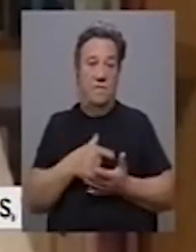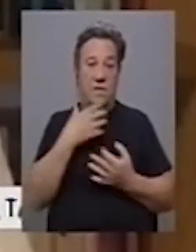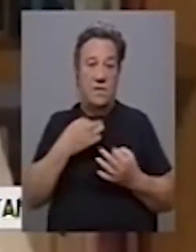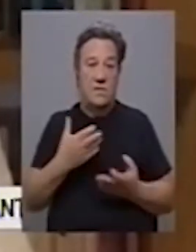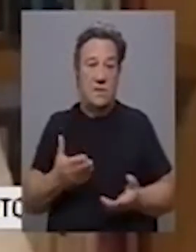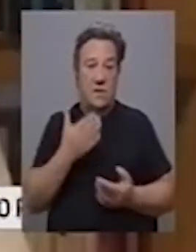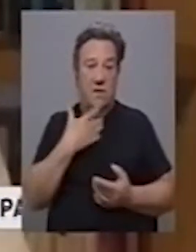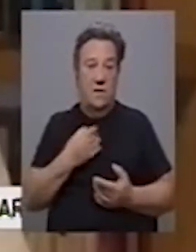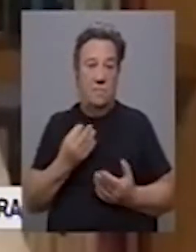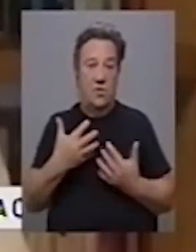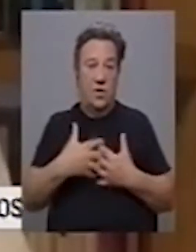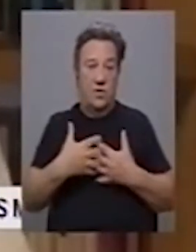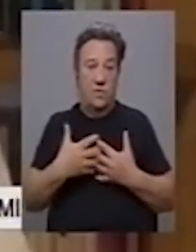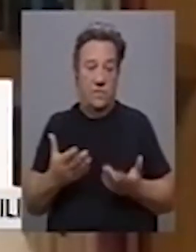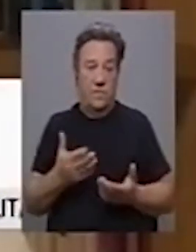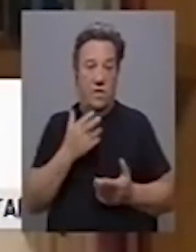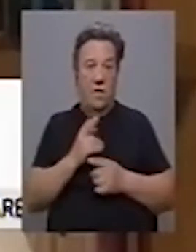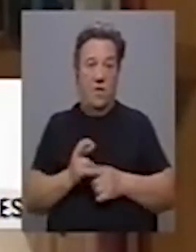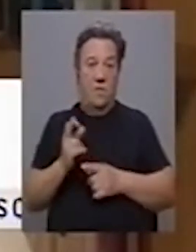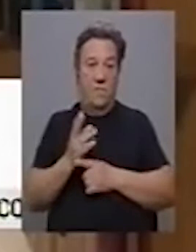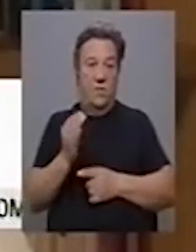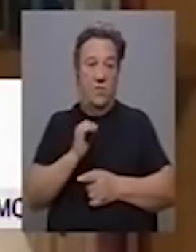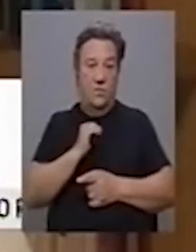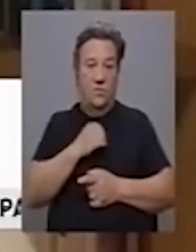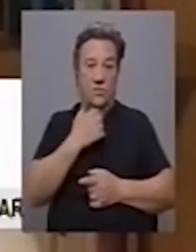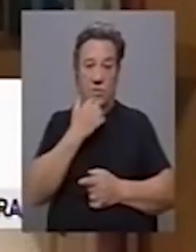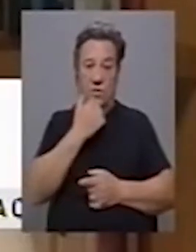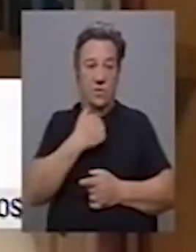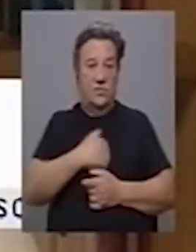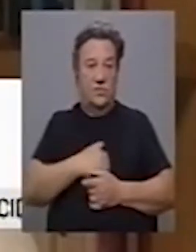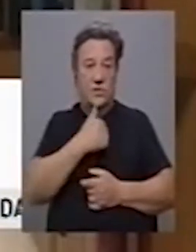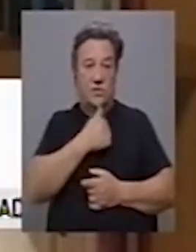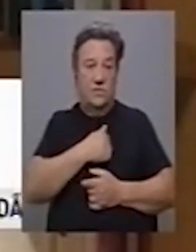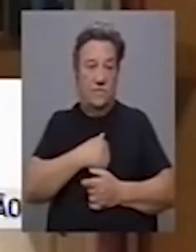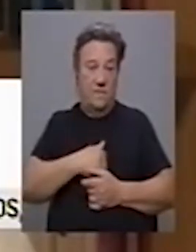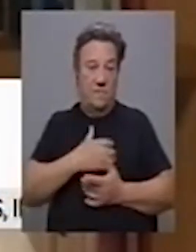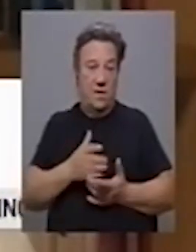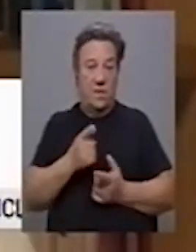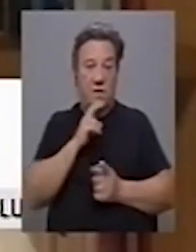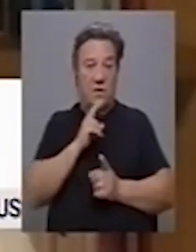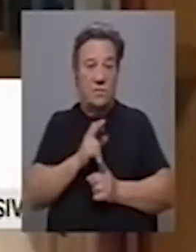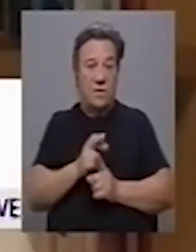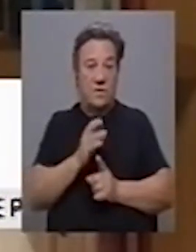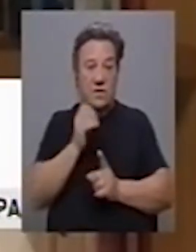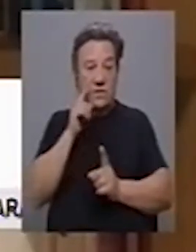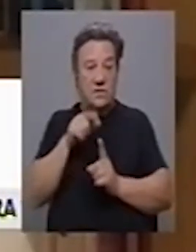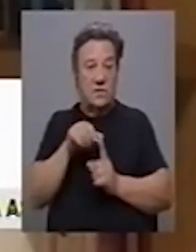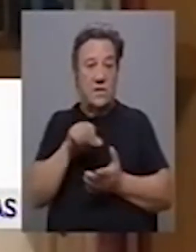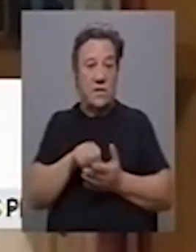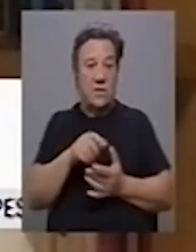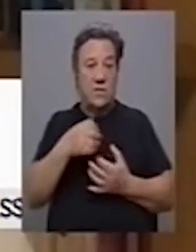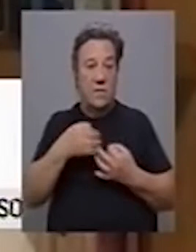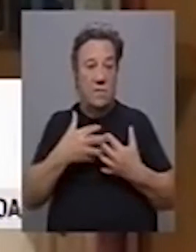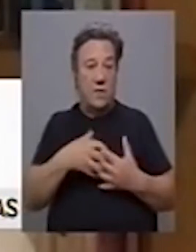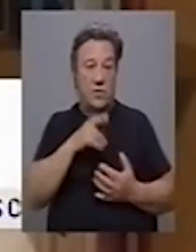algo que nos provoca muitas dúvidas e que aumenta muito o nosso sofrimento, é uma resposta que é centrada nos mecanismos de resposta